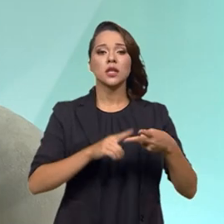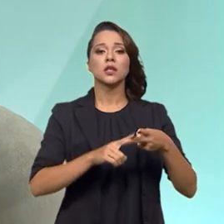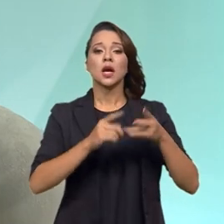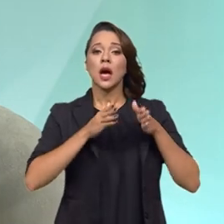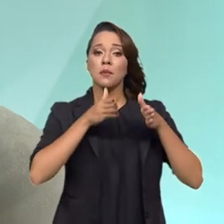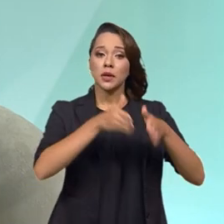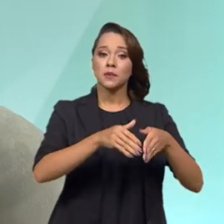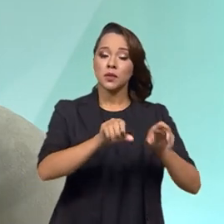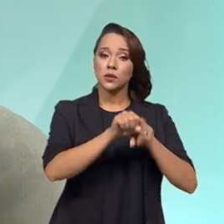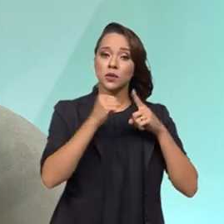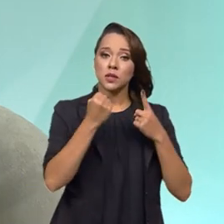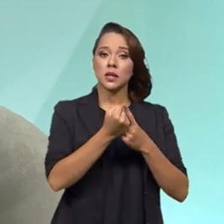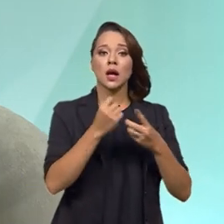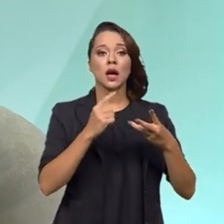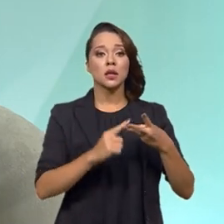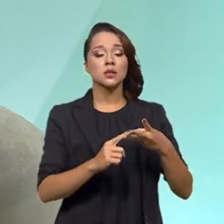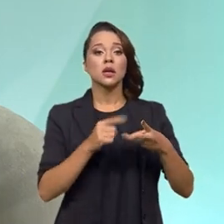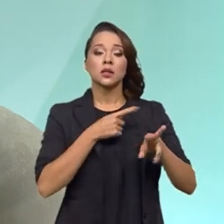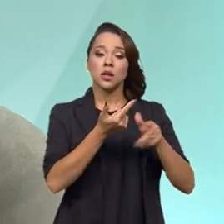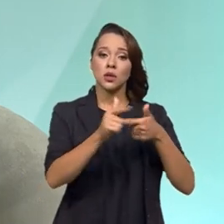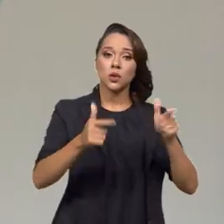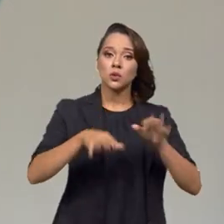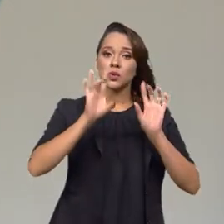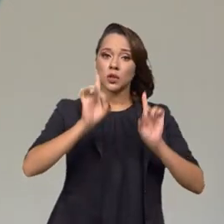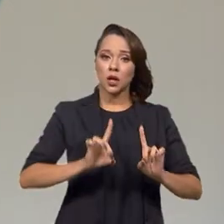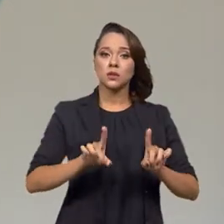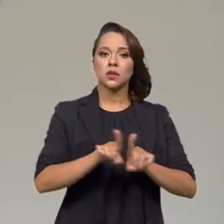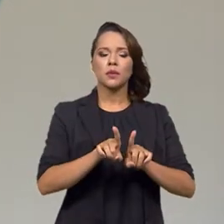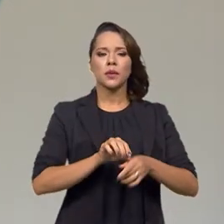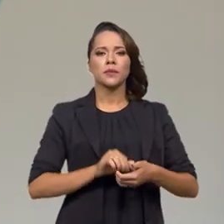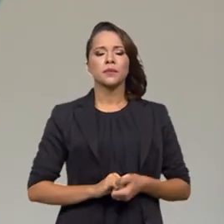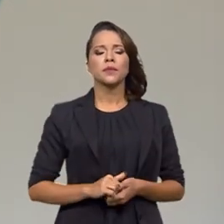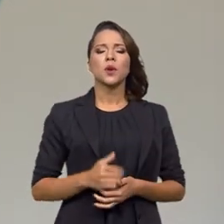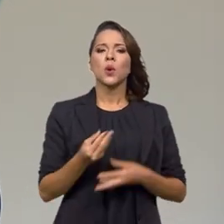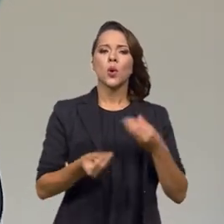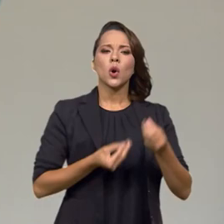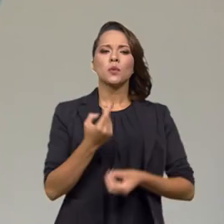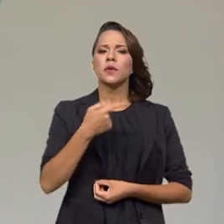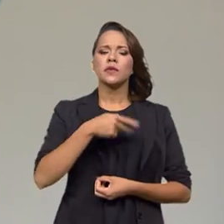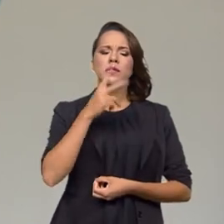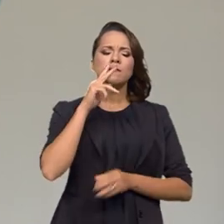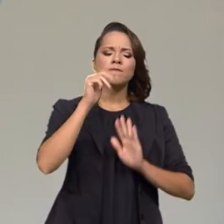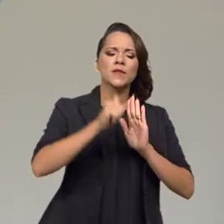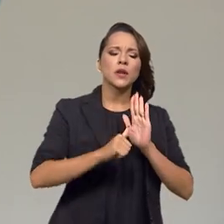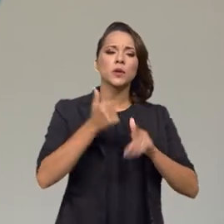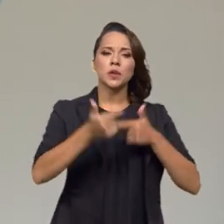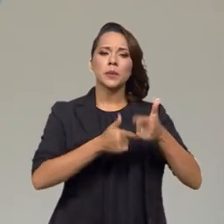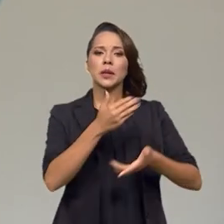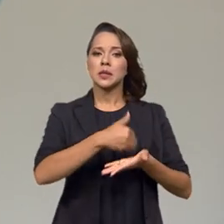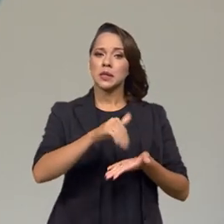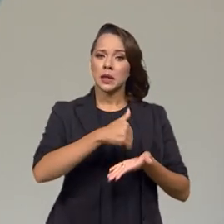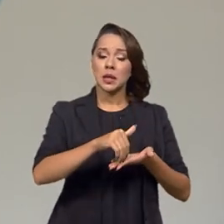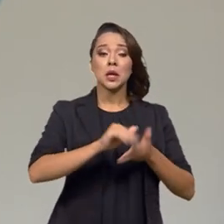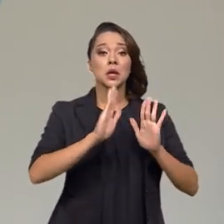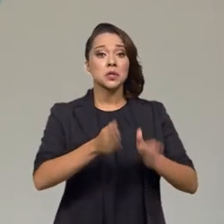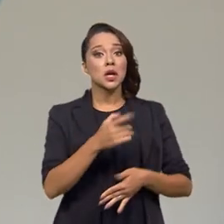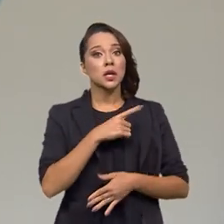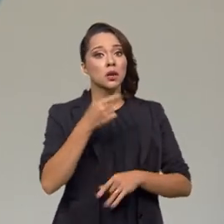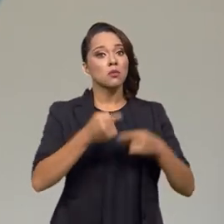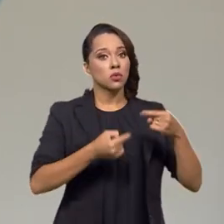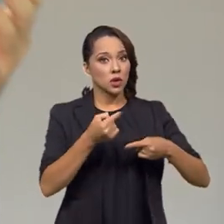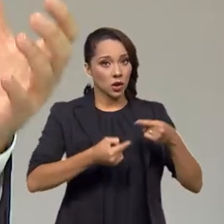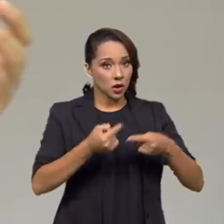participação na sociedade, dentre outros direitos. Como é que o senhor avalia o trabalho da secretaria, já que existe uma